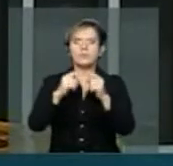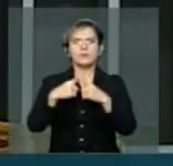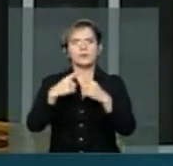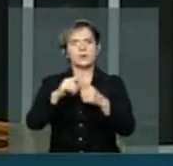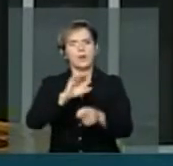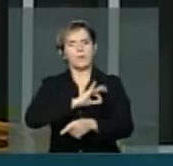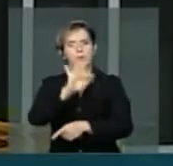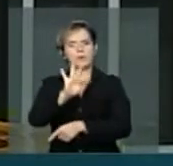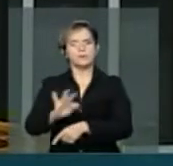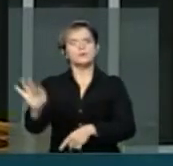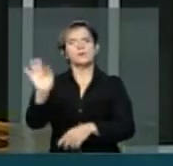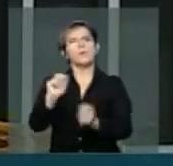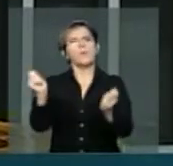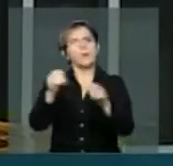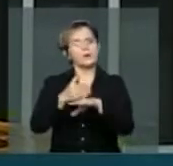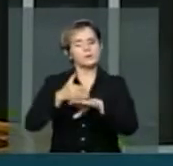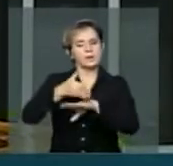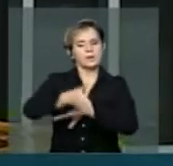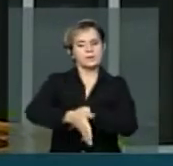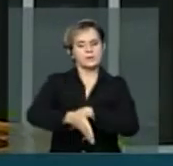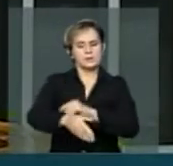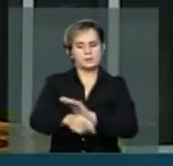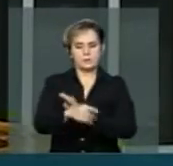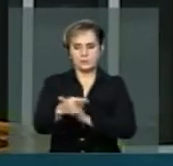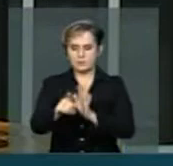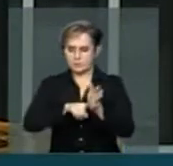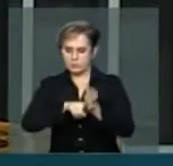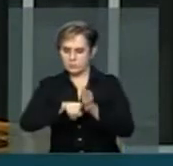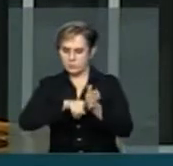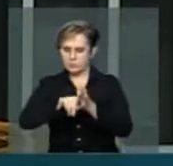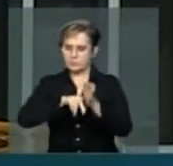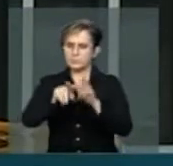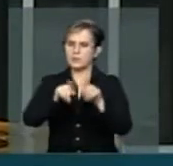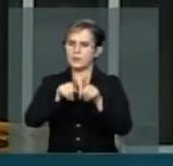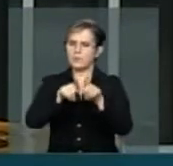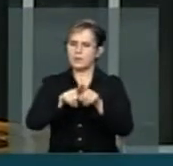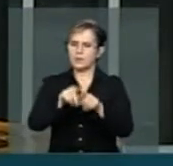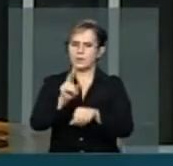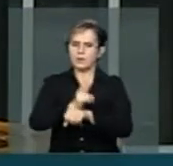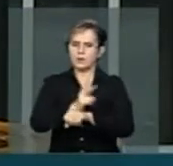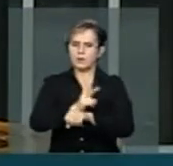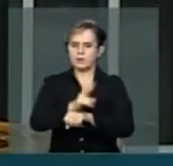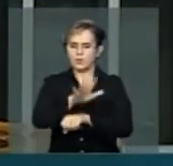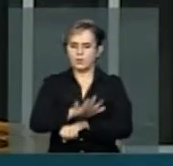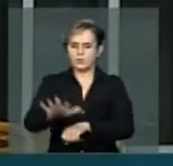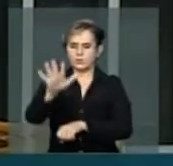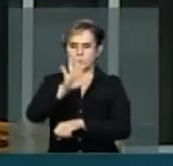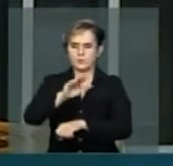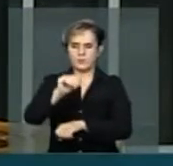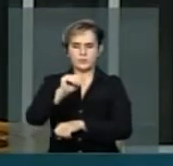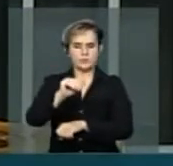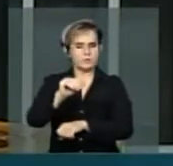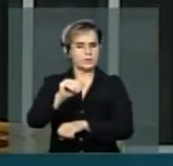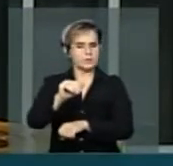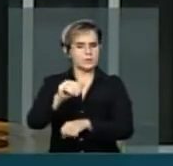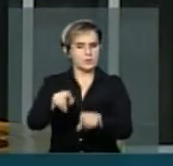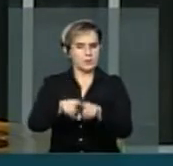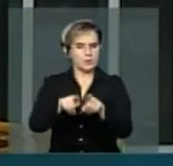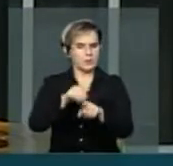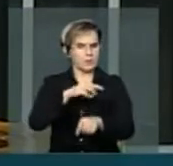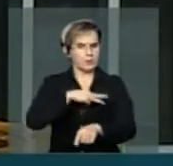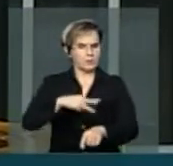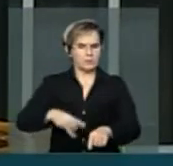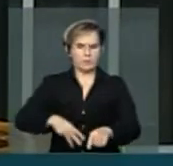Federal possa entrar nessa investigação, a Controladoria Geral, o Ministério Público dá um